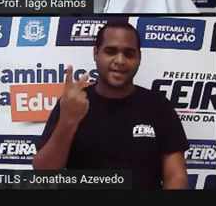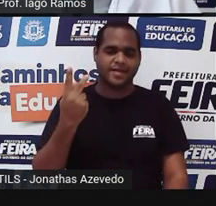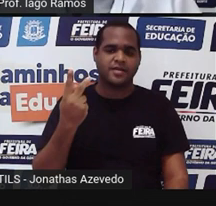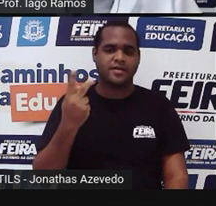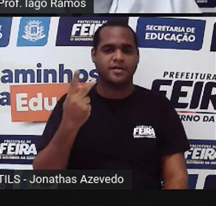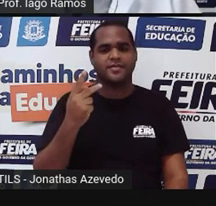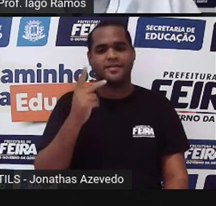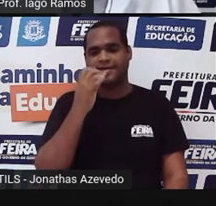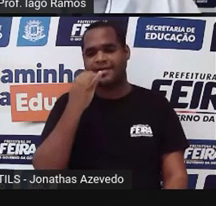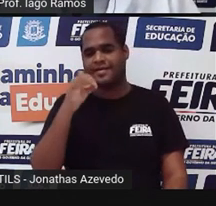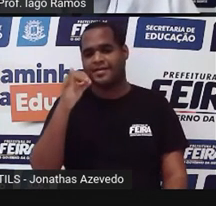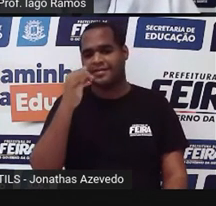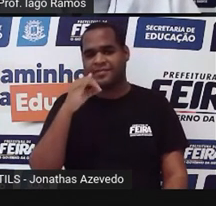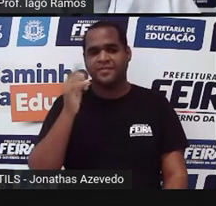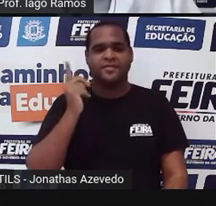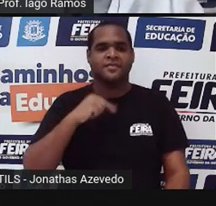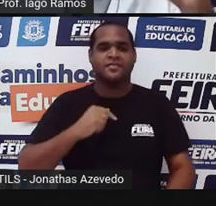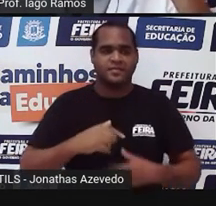elétrica, tá bom?